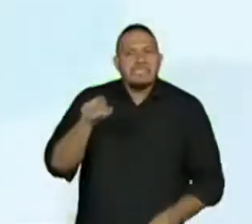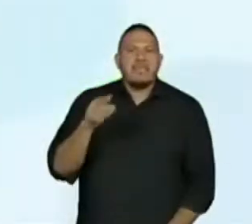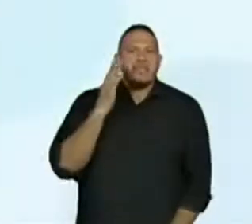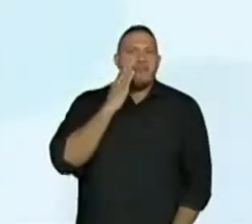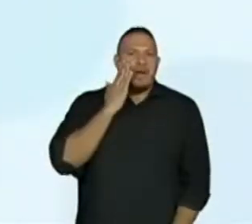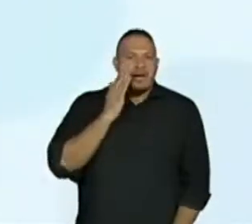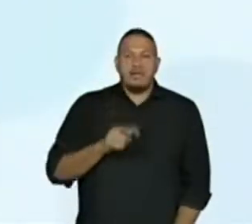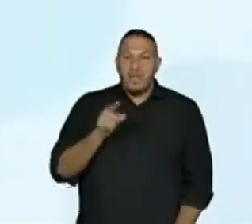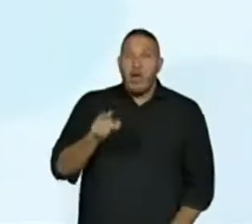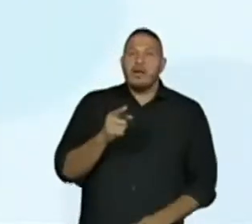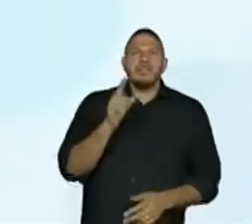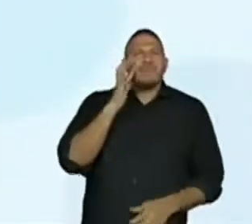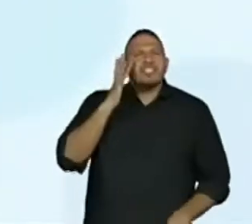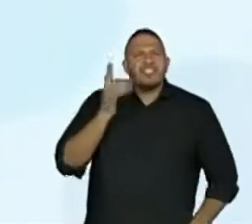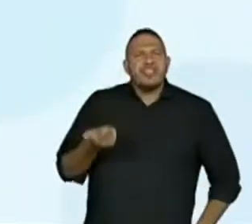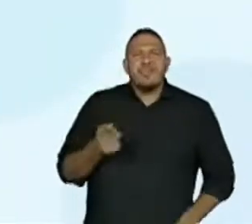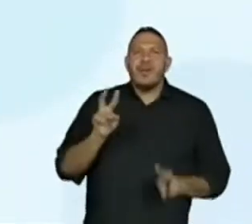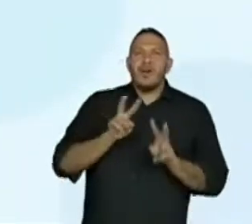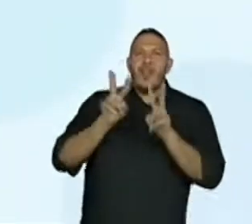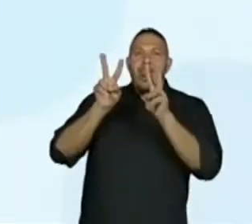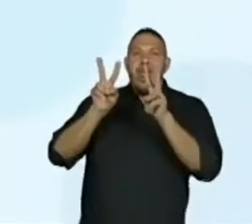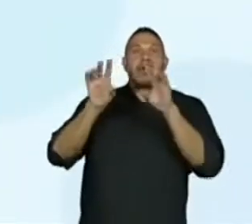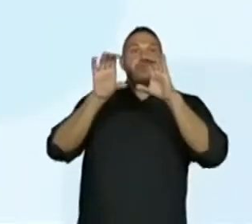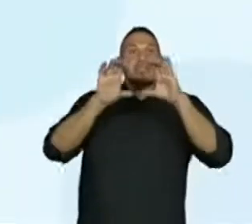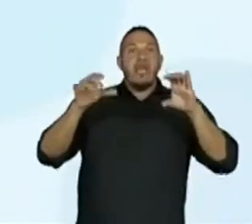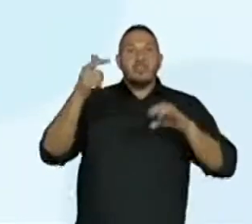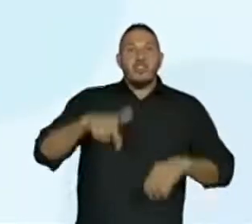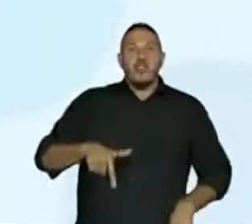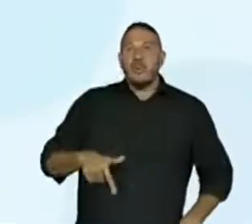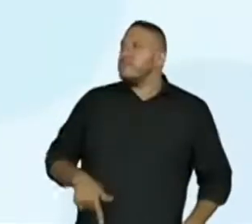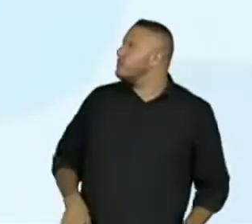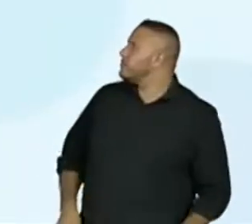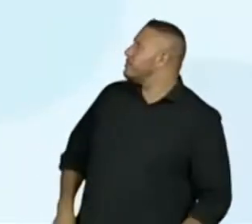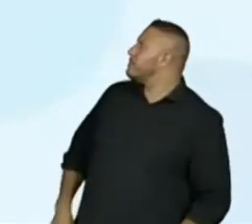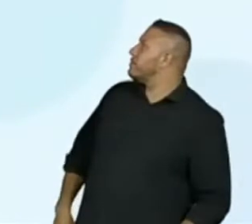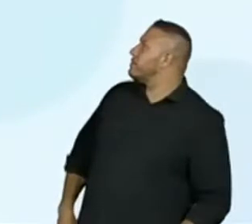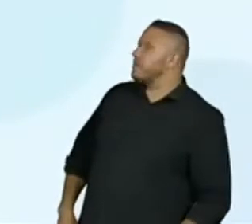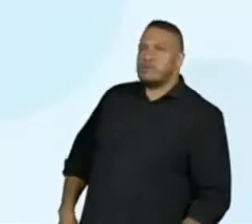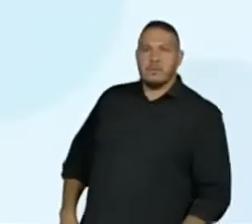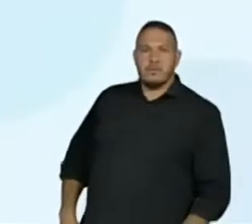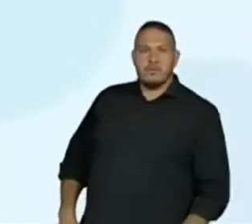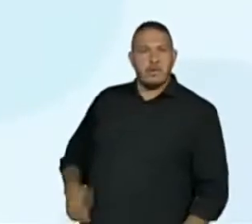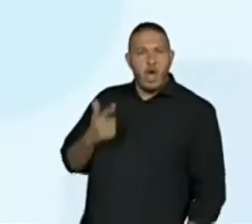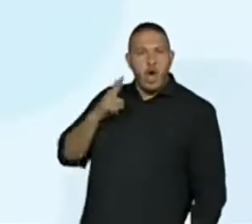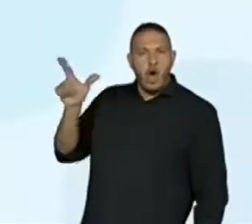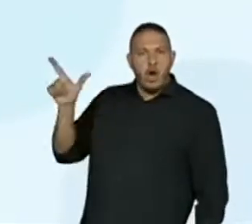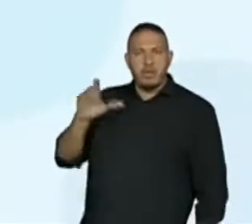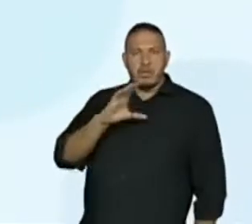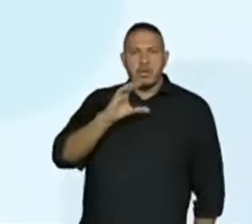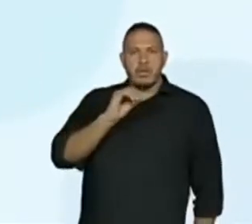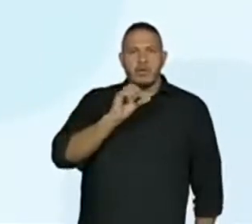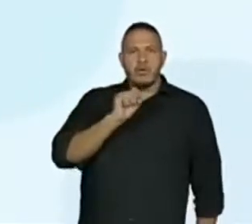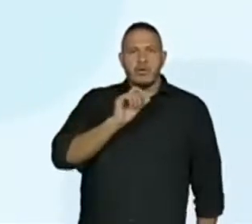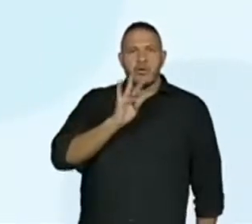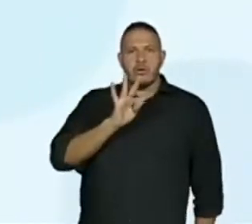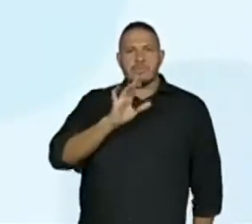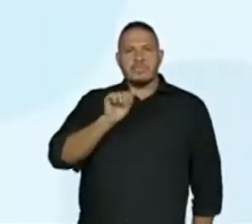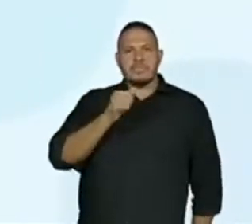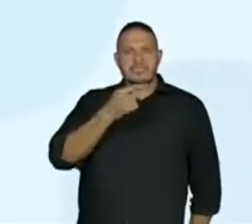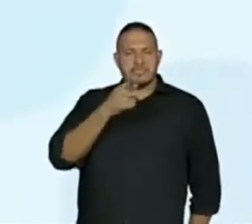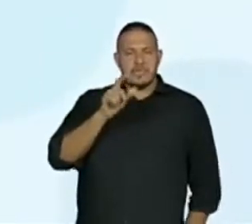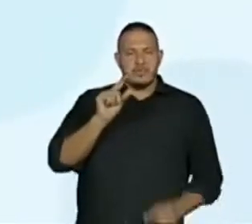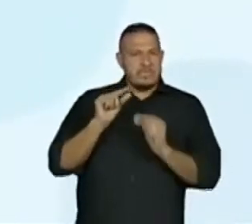olhar para o céu mais uma vez temos uma outra constelação observem aí